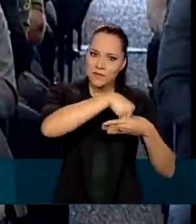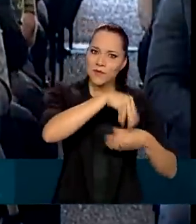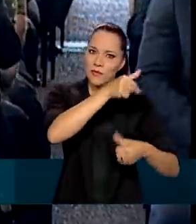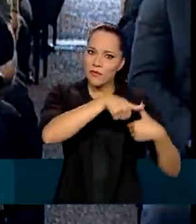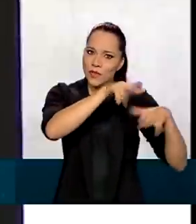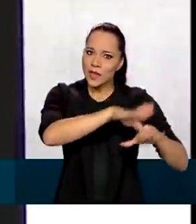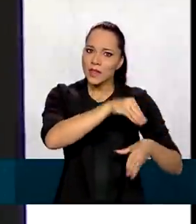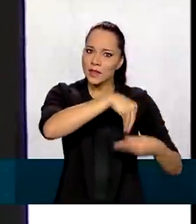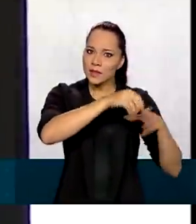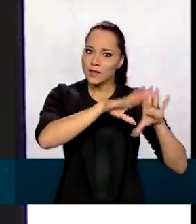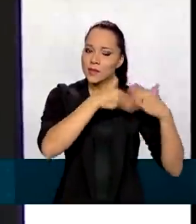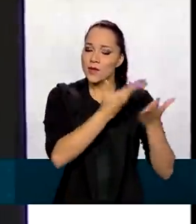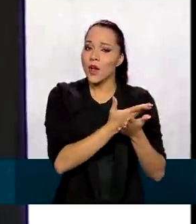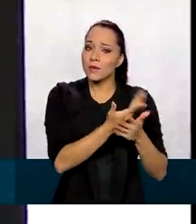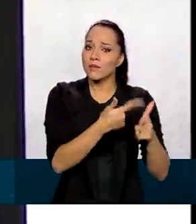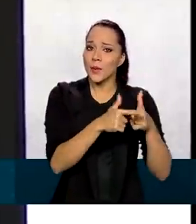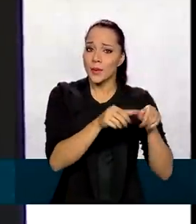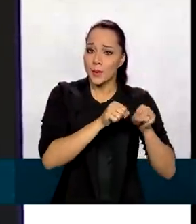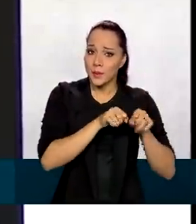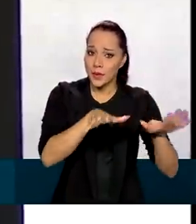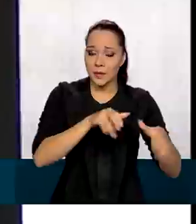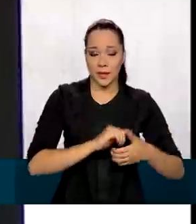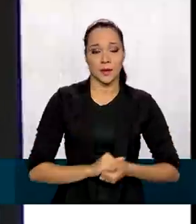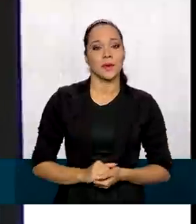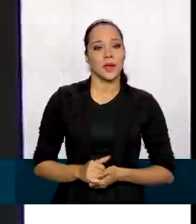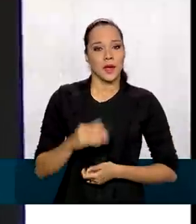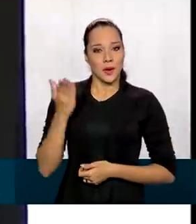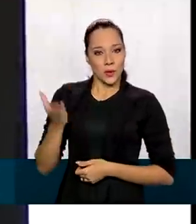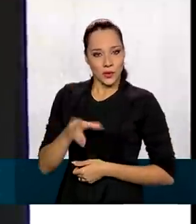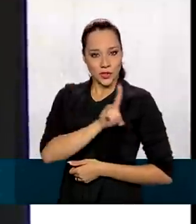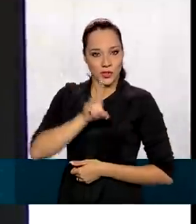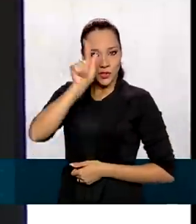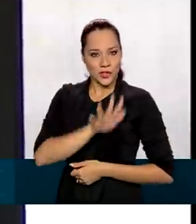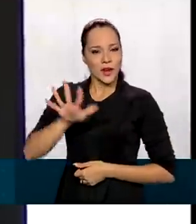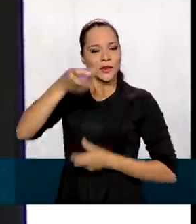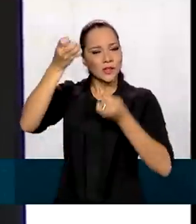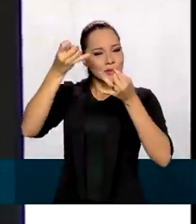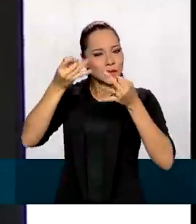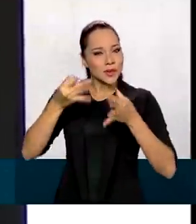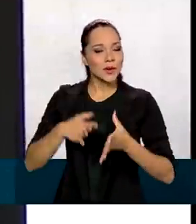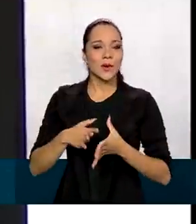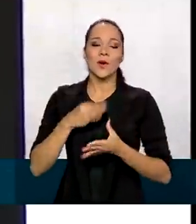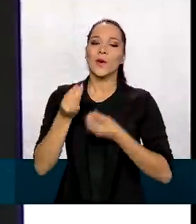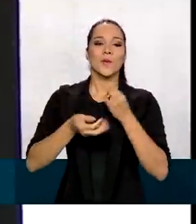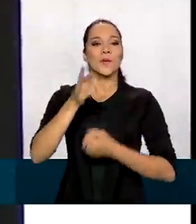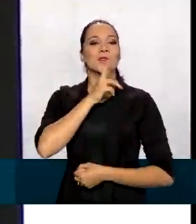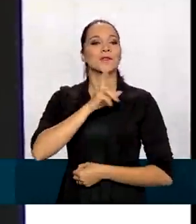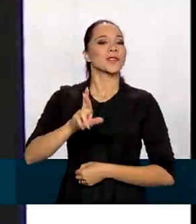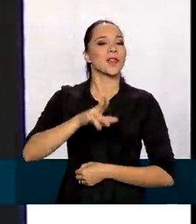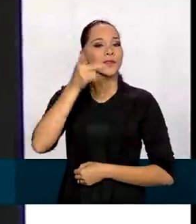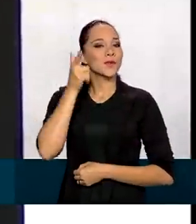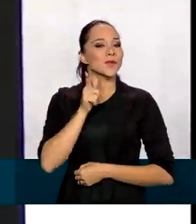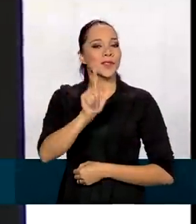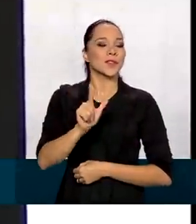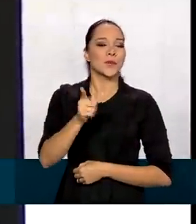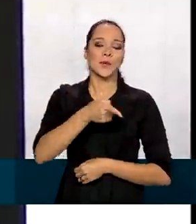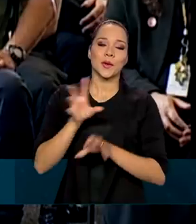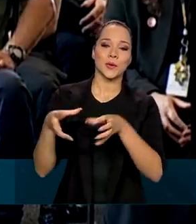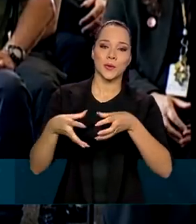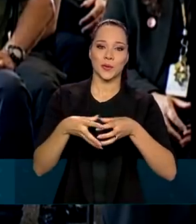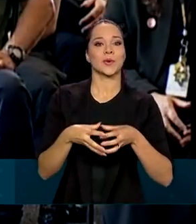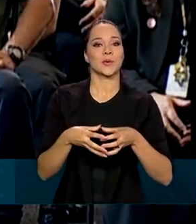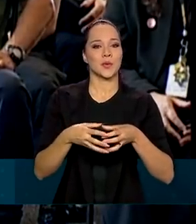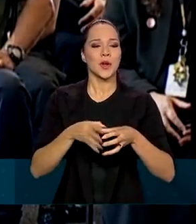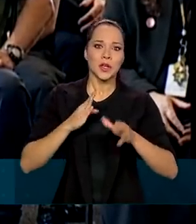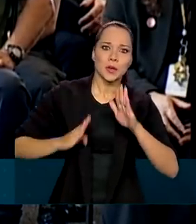causa da pandemia. O diretor-geral da Polícia Federal aproveitou para destacar os resultados alcançados pela corporação,